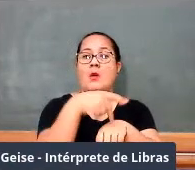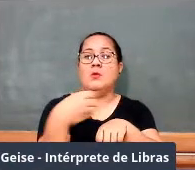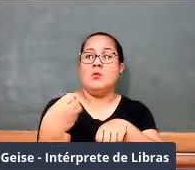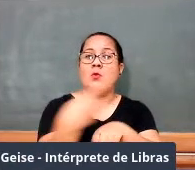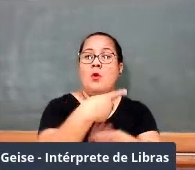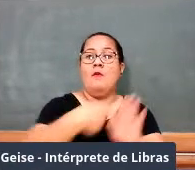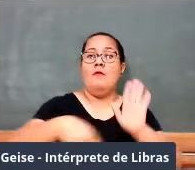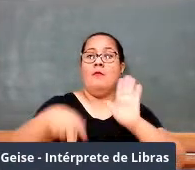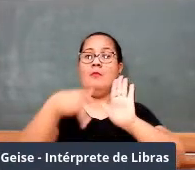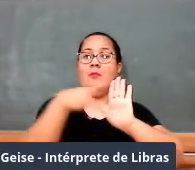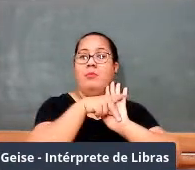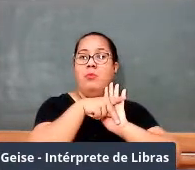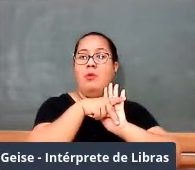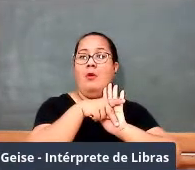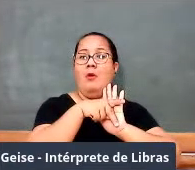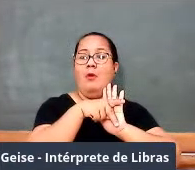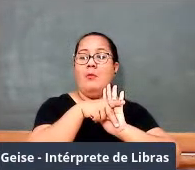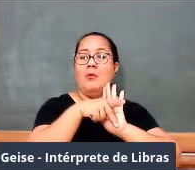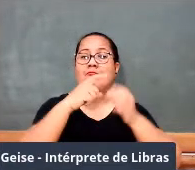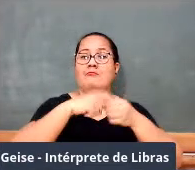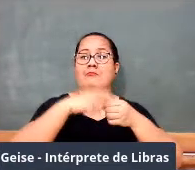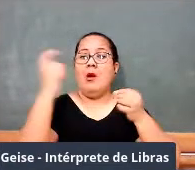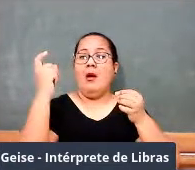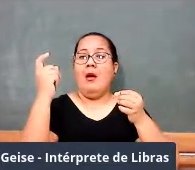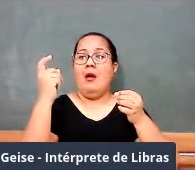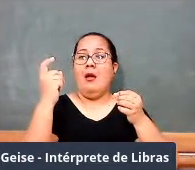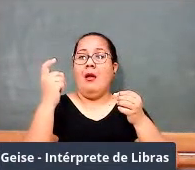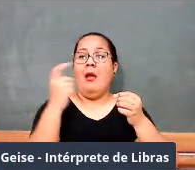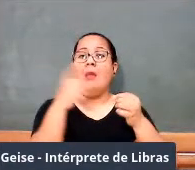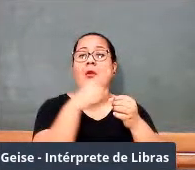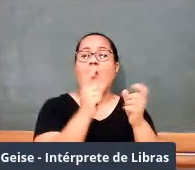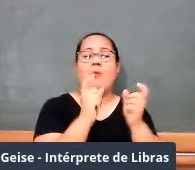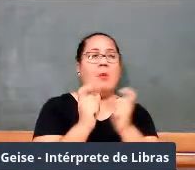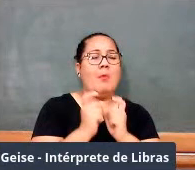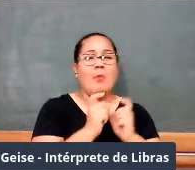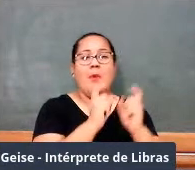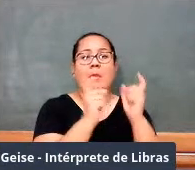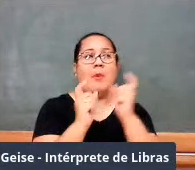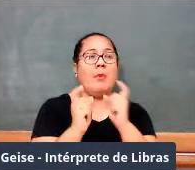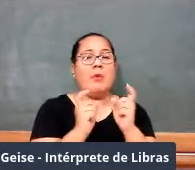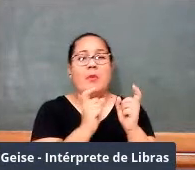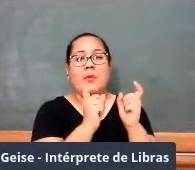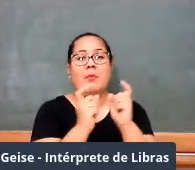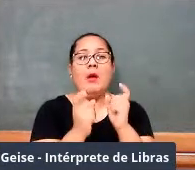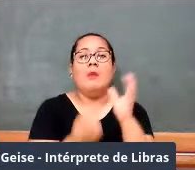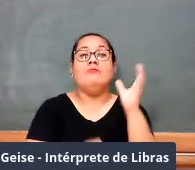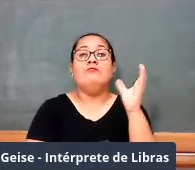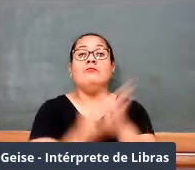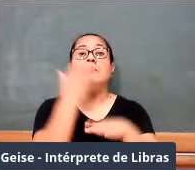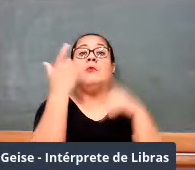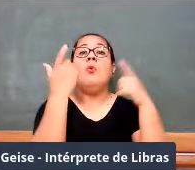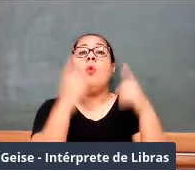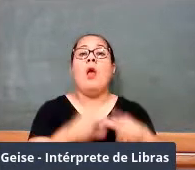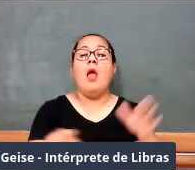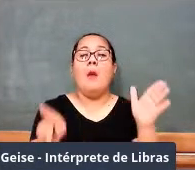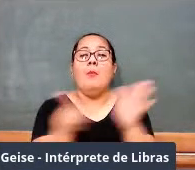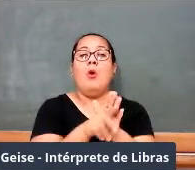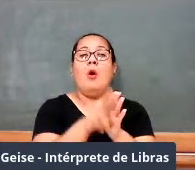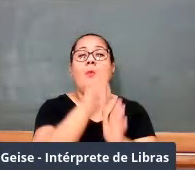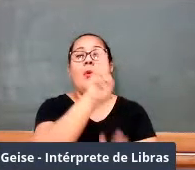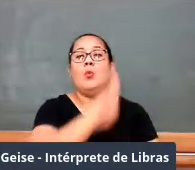e agora é independente, é a discussão de criação de uma universidade. O primeiro tema que vai se tratar